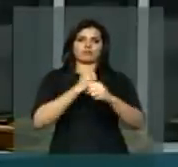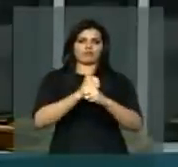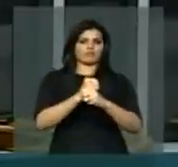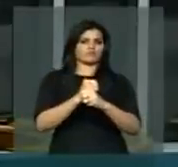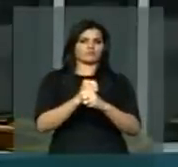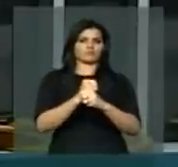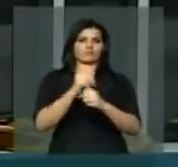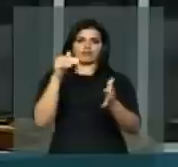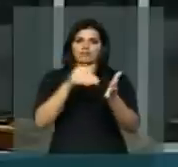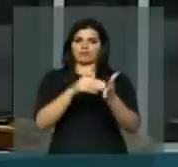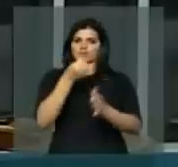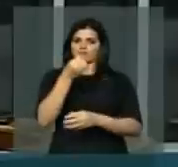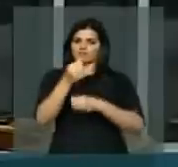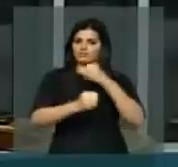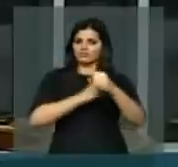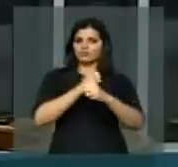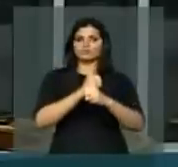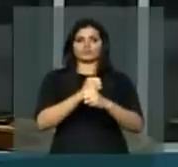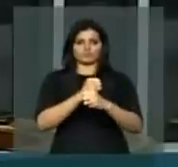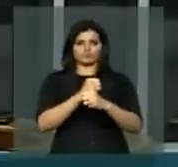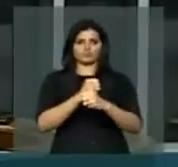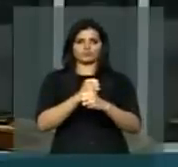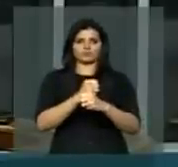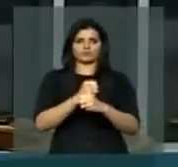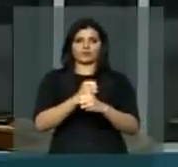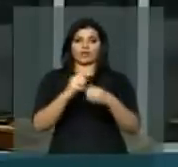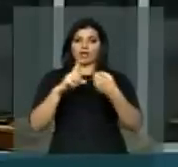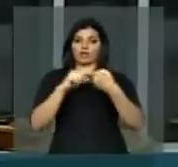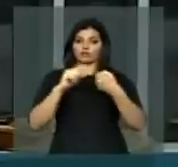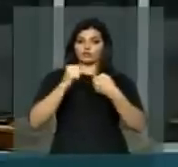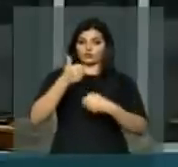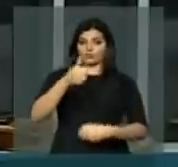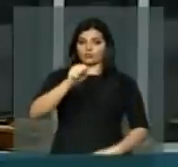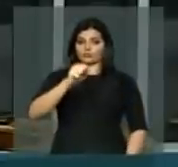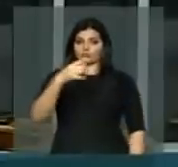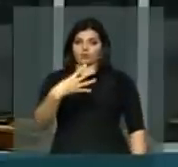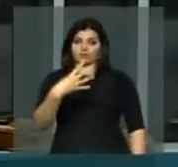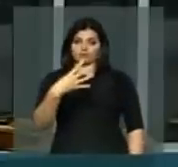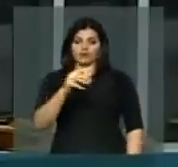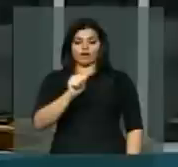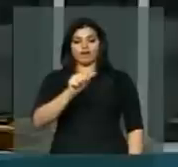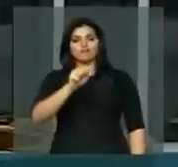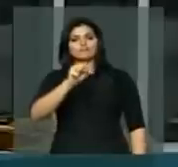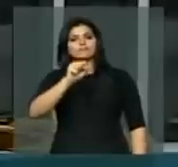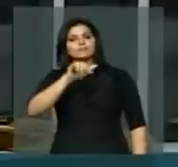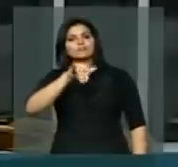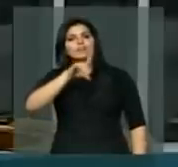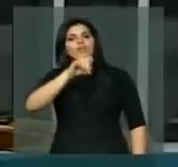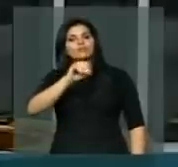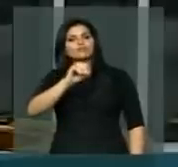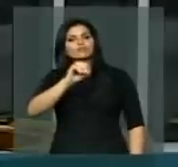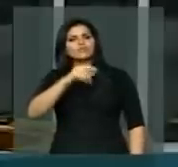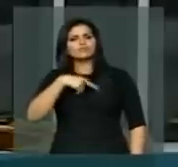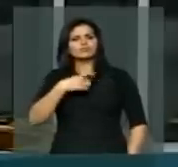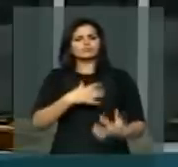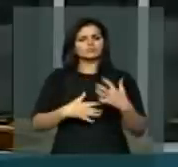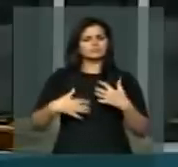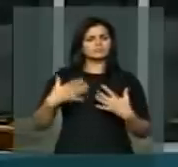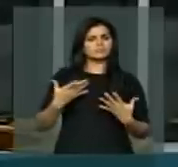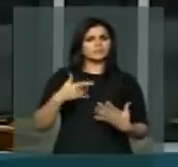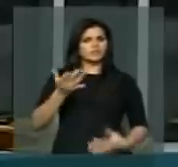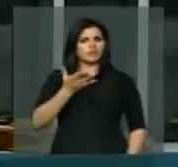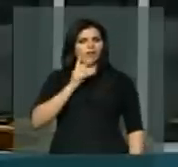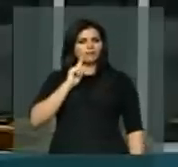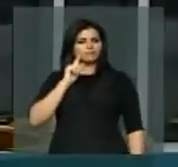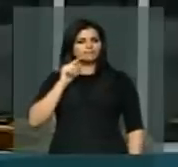a seis anos. Artigo 184, assédio sexual, constranger alguém com o fim